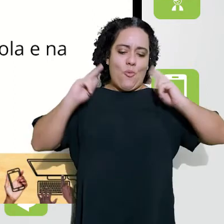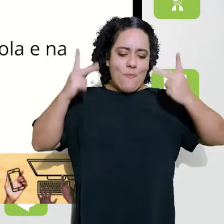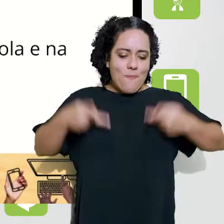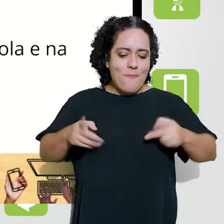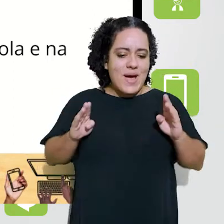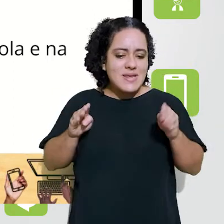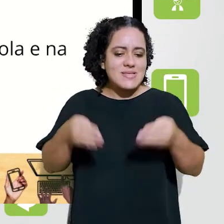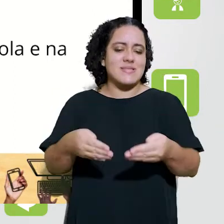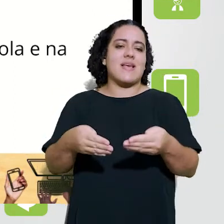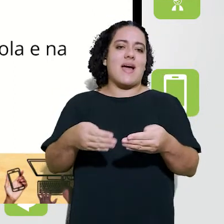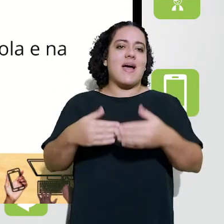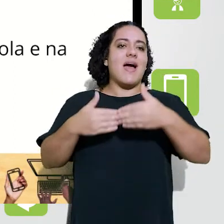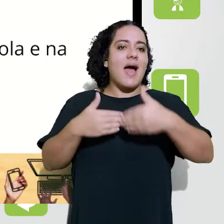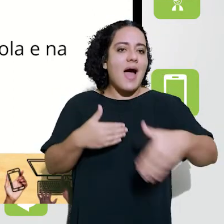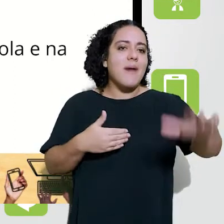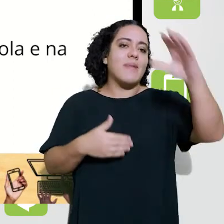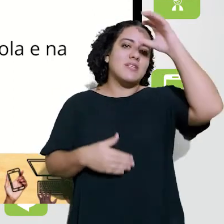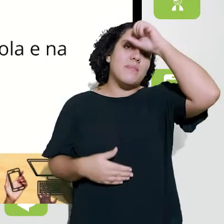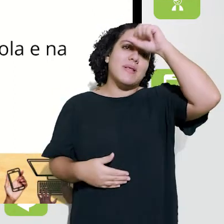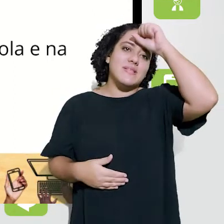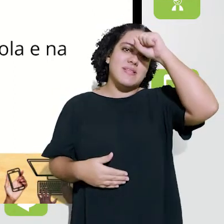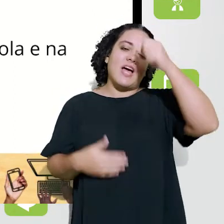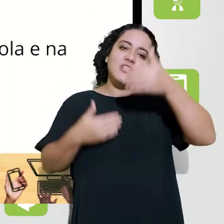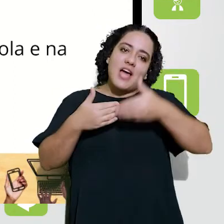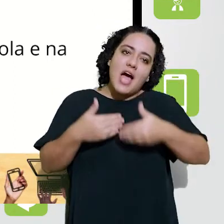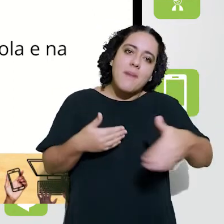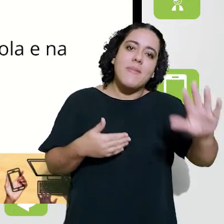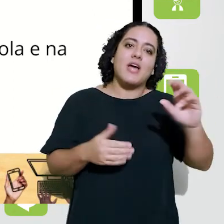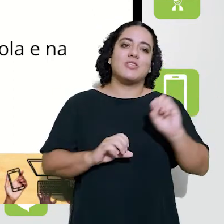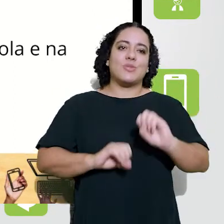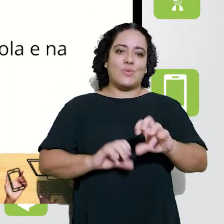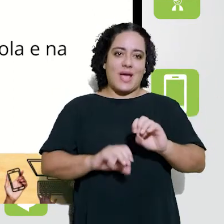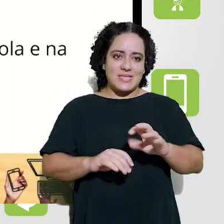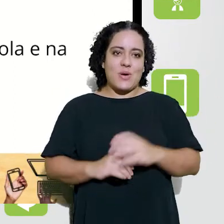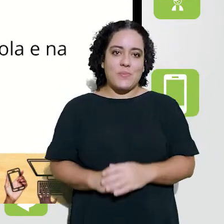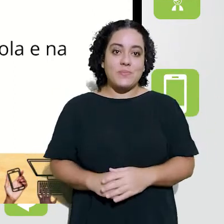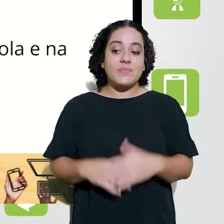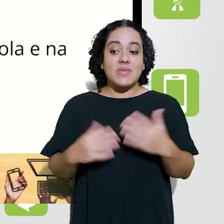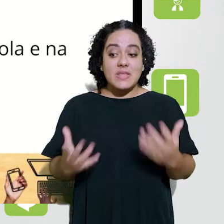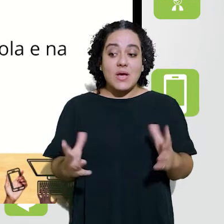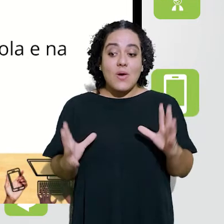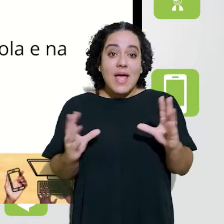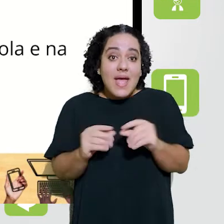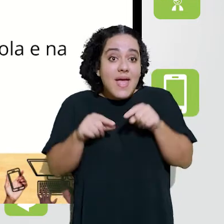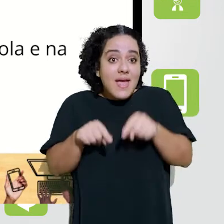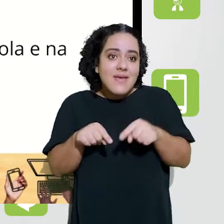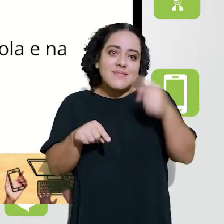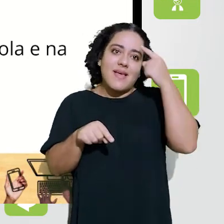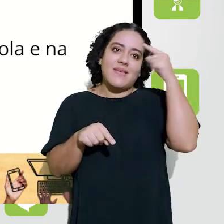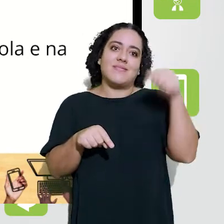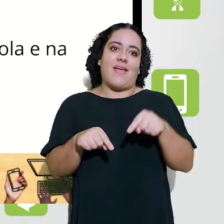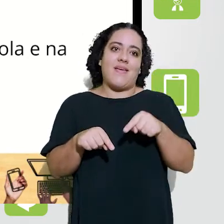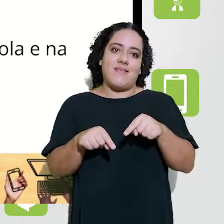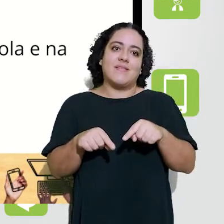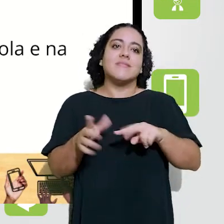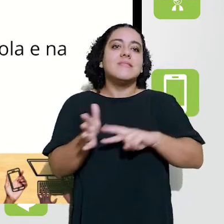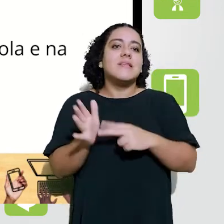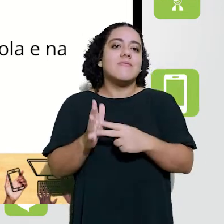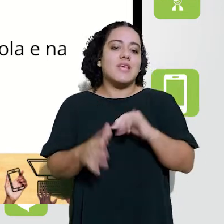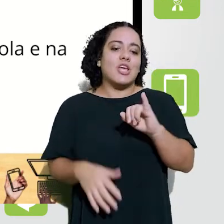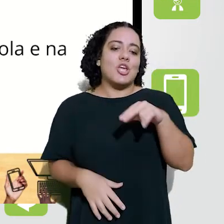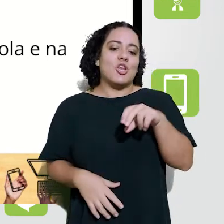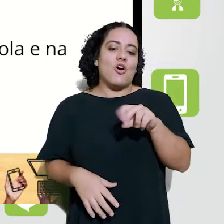subjetivar, se transformar, se humanizar a partir da aprendizagem, a partir da educação.